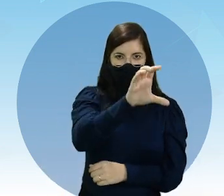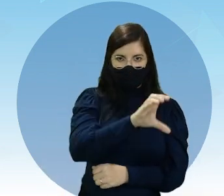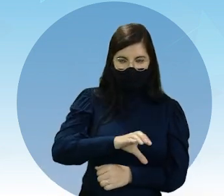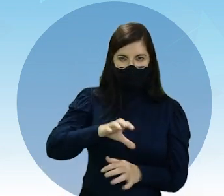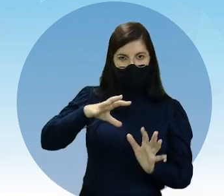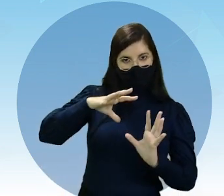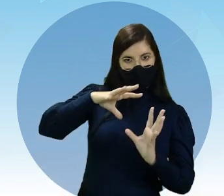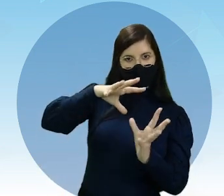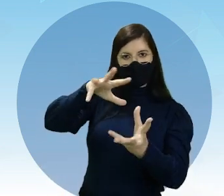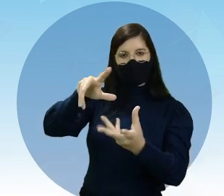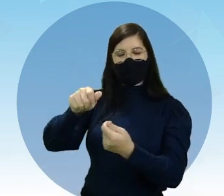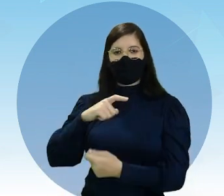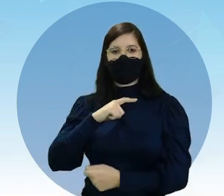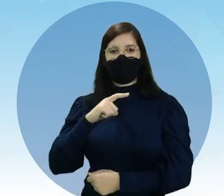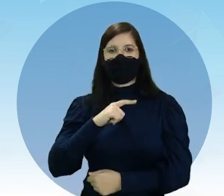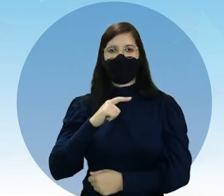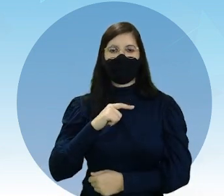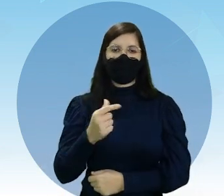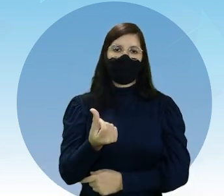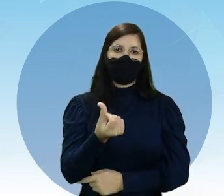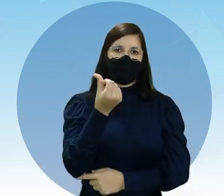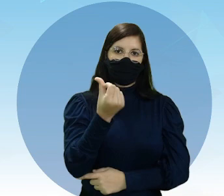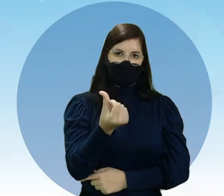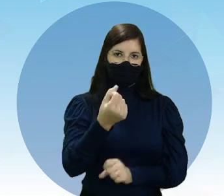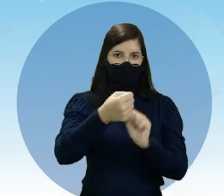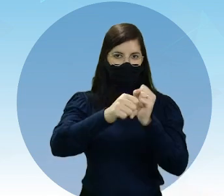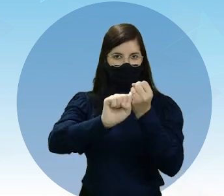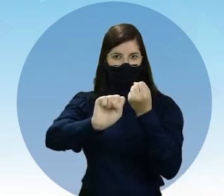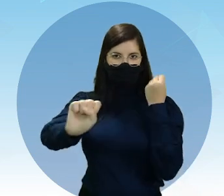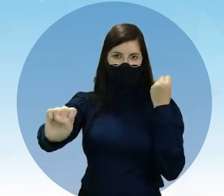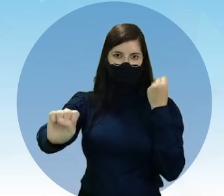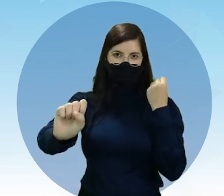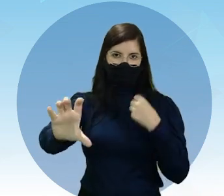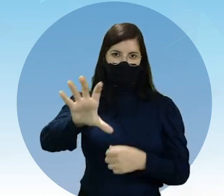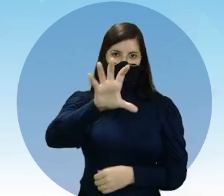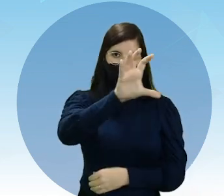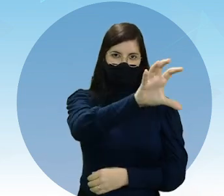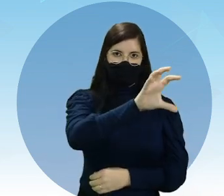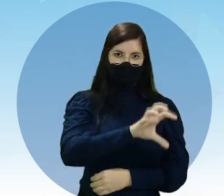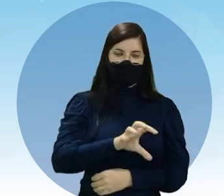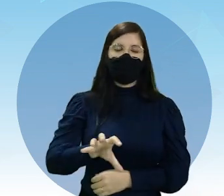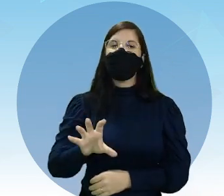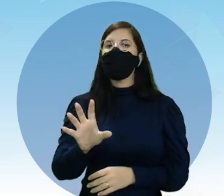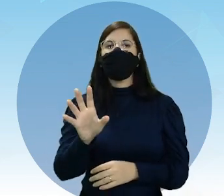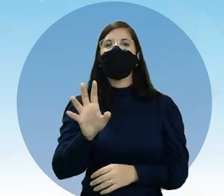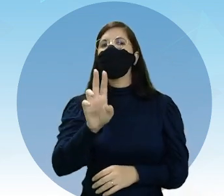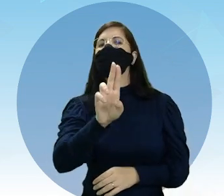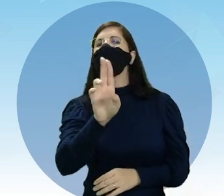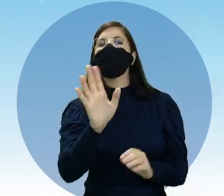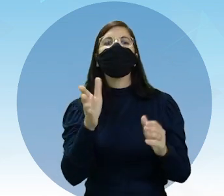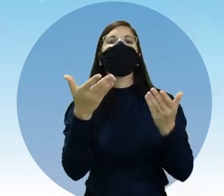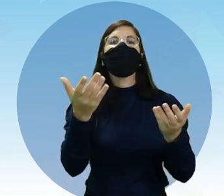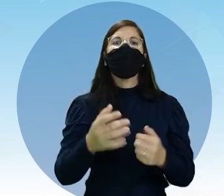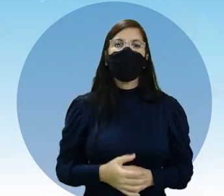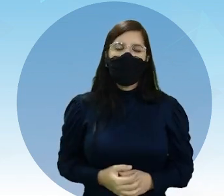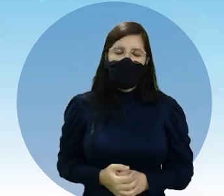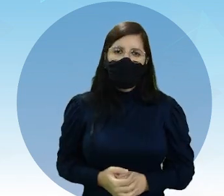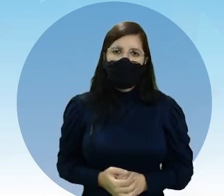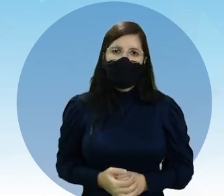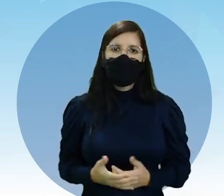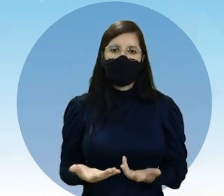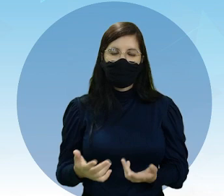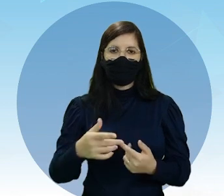planeta, ele possui seis grandes continentes. Vocês sabem quais são? Eu vou dizer para vocês.